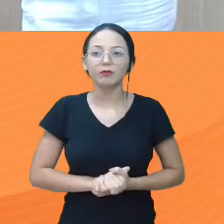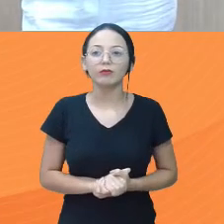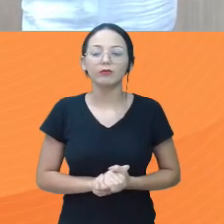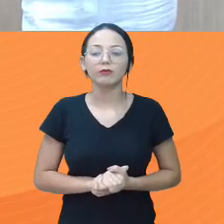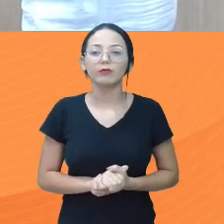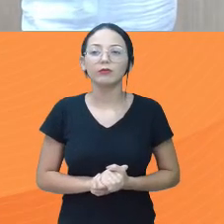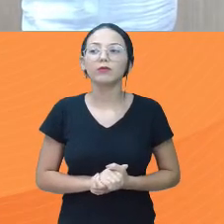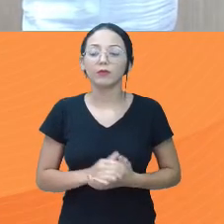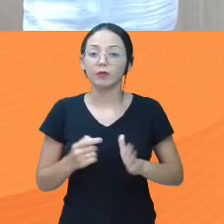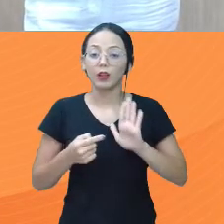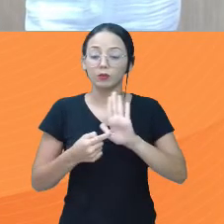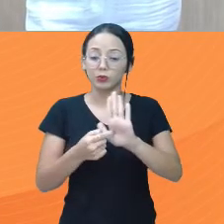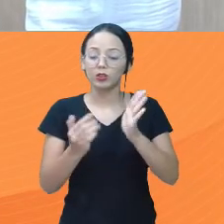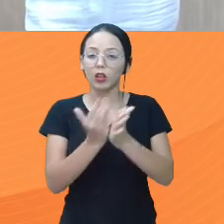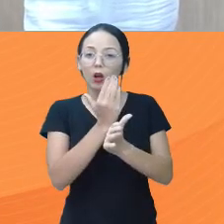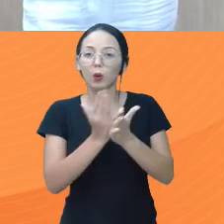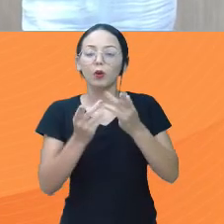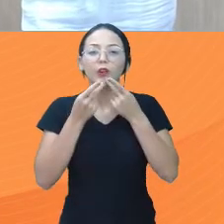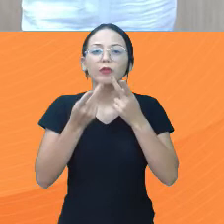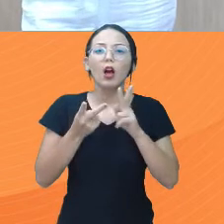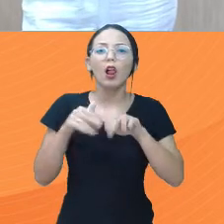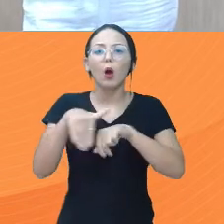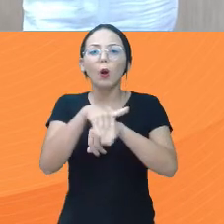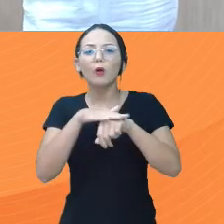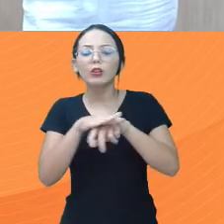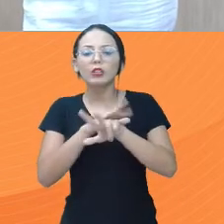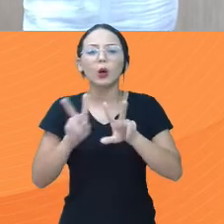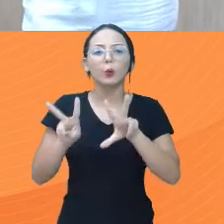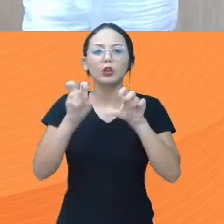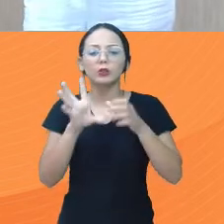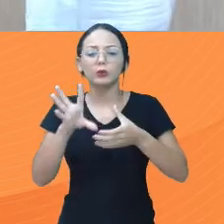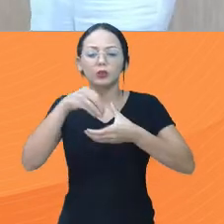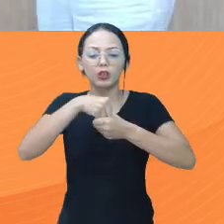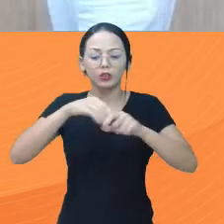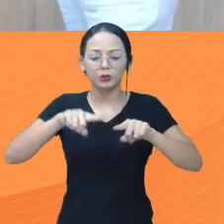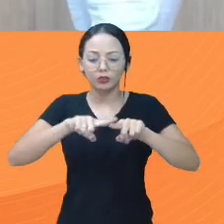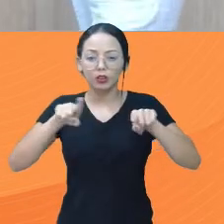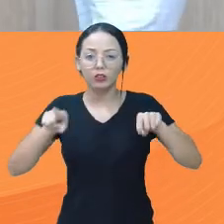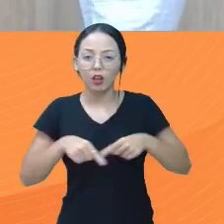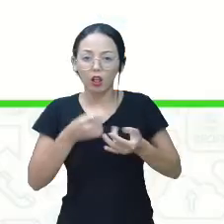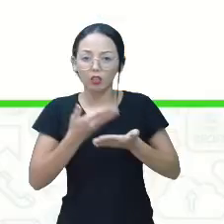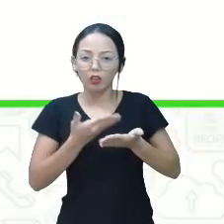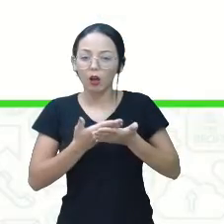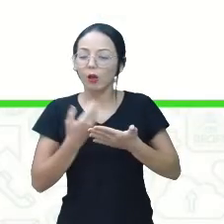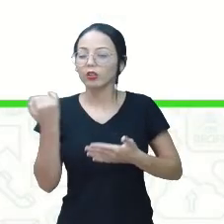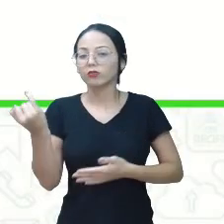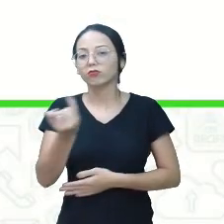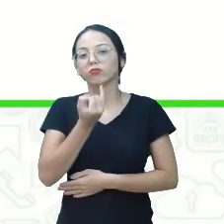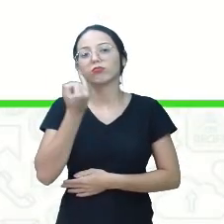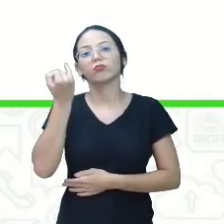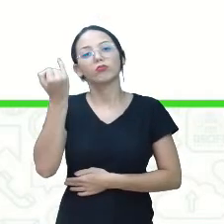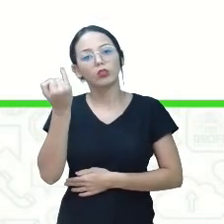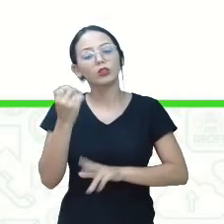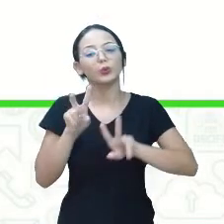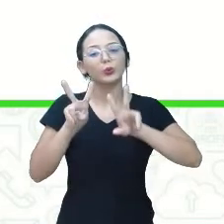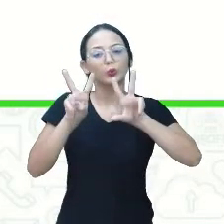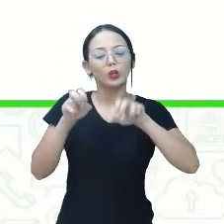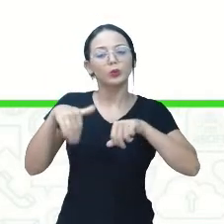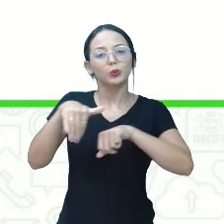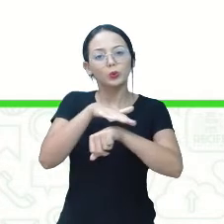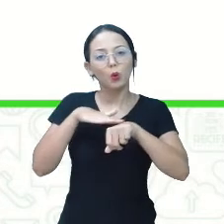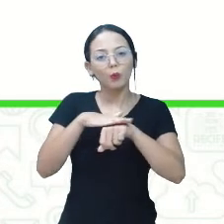Trouxe algumas. Falar do assunto em sala de aula. É fundamental que o assunto seja